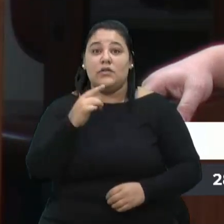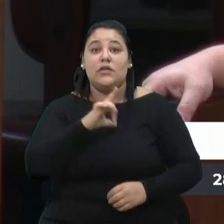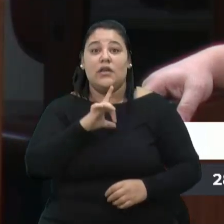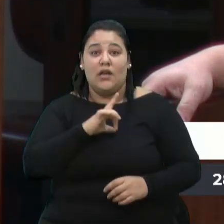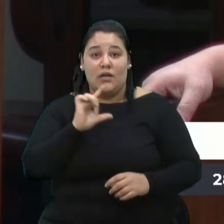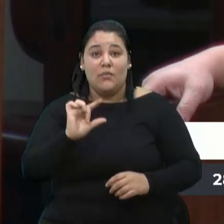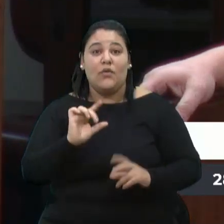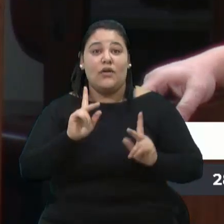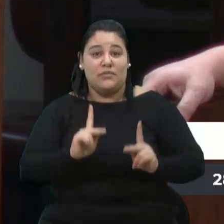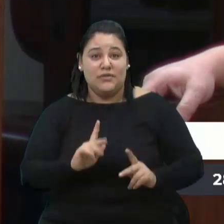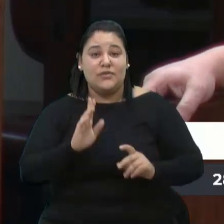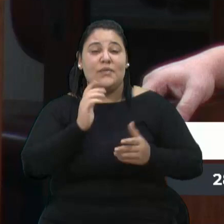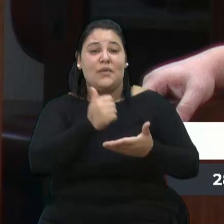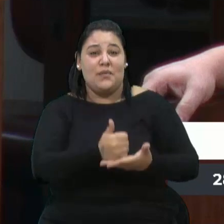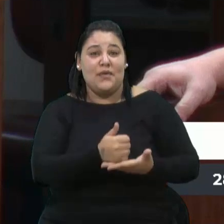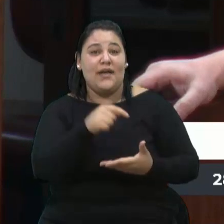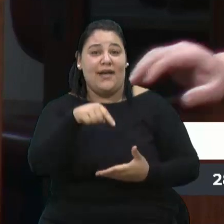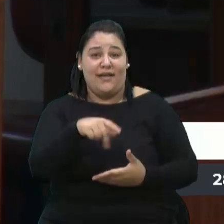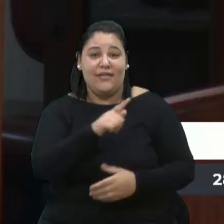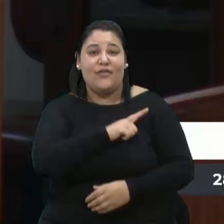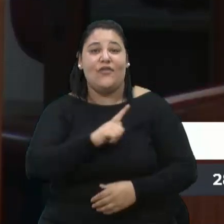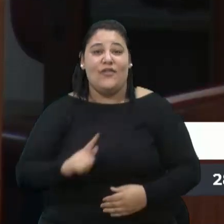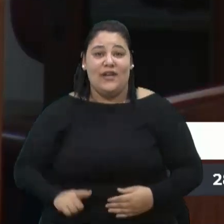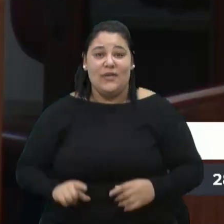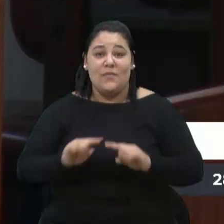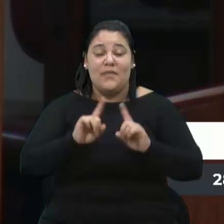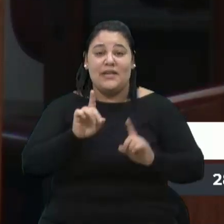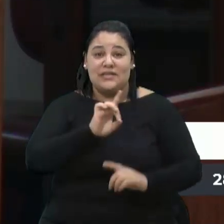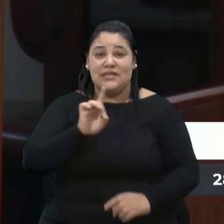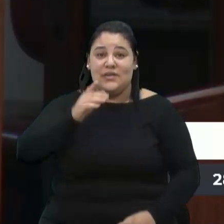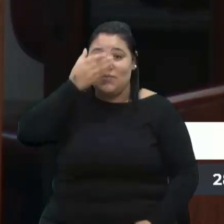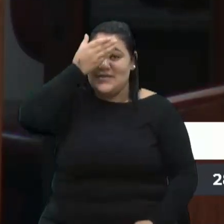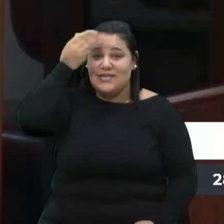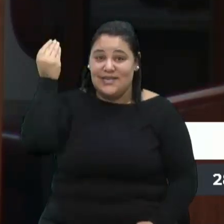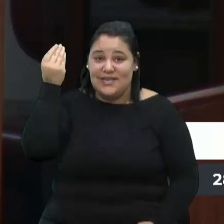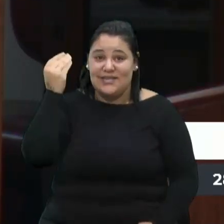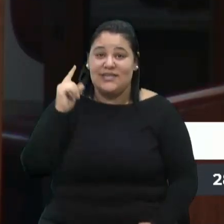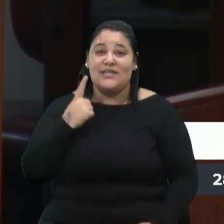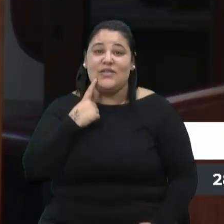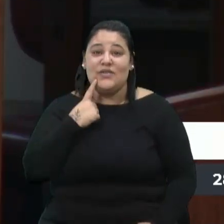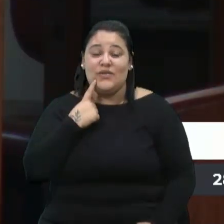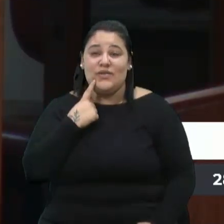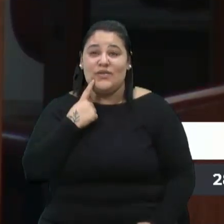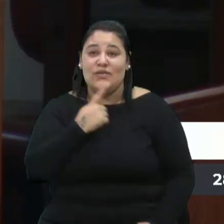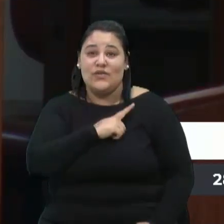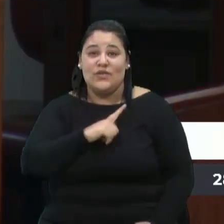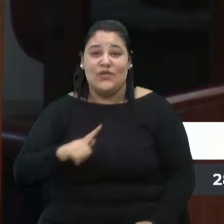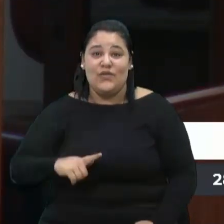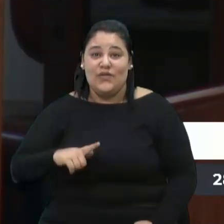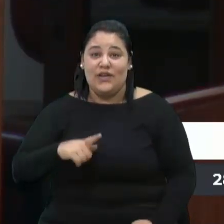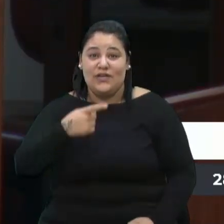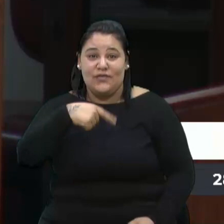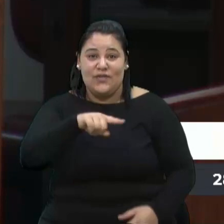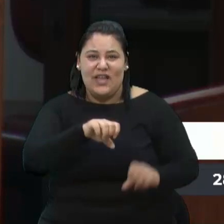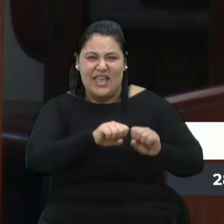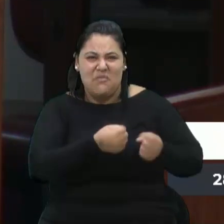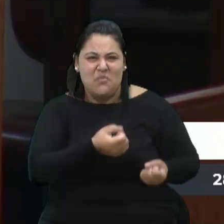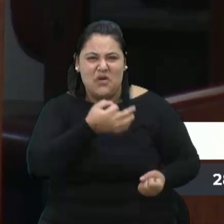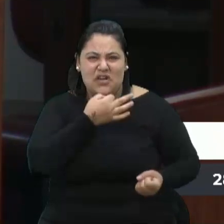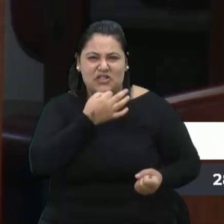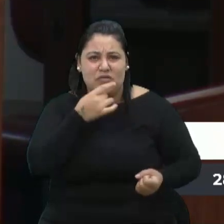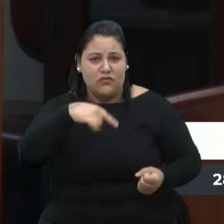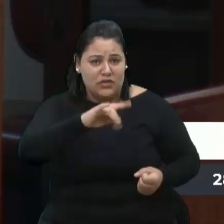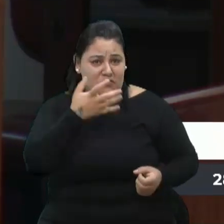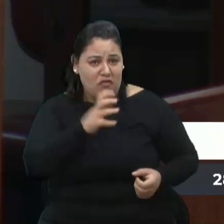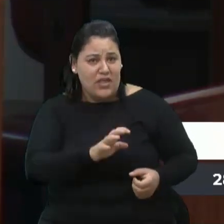Para defender esse governo. Mas não esqueça que o governo que a senhora disse que destruiu o Caxias do Sul, vocês votaram contra. Votaram